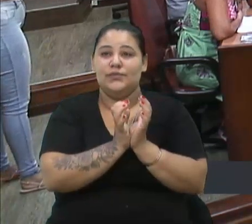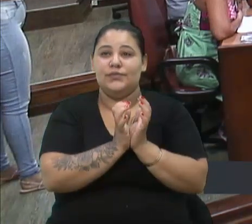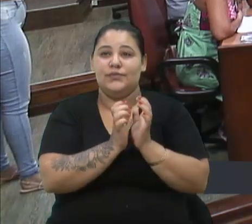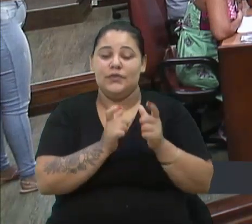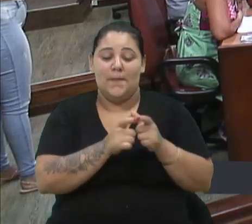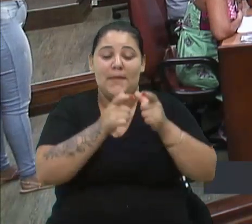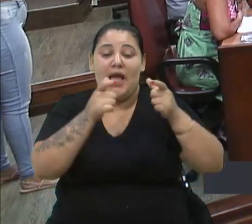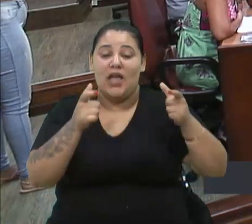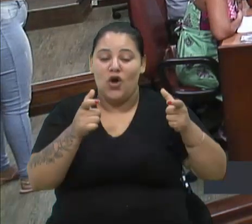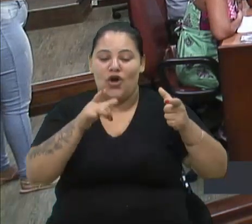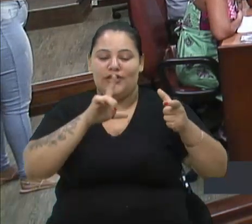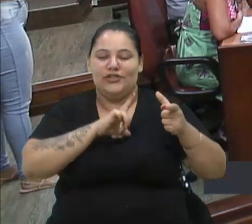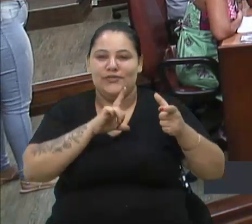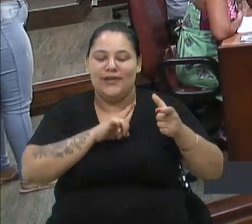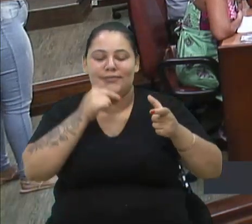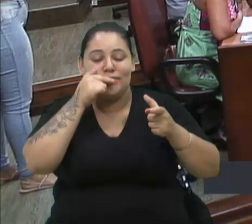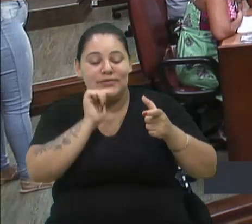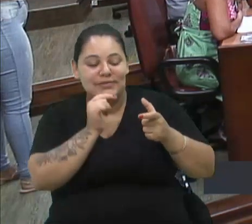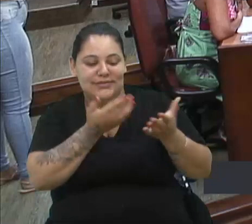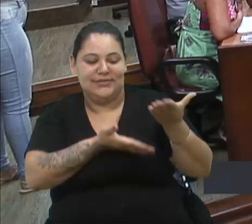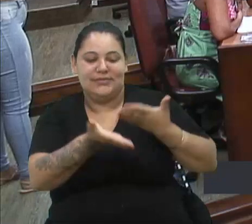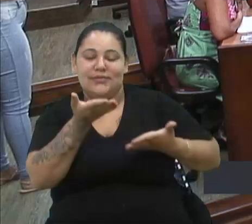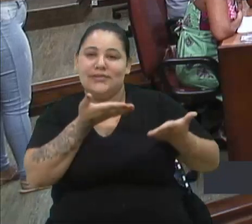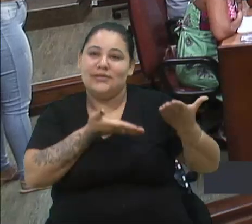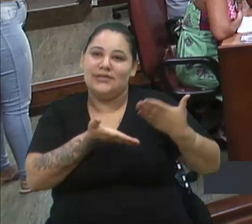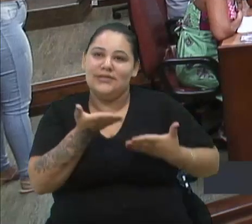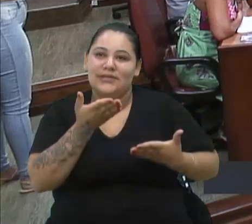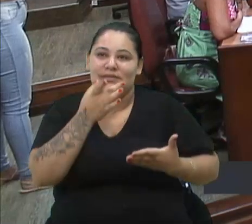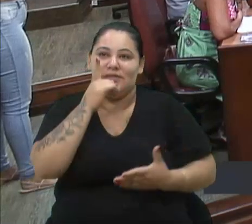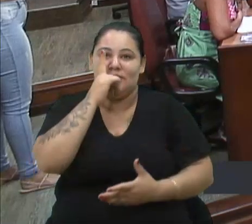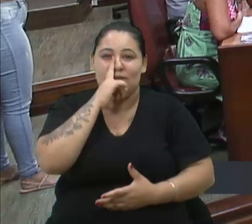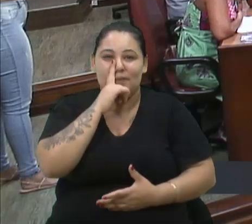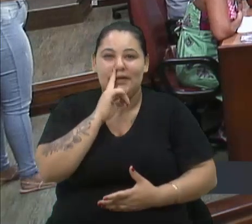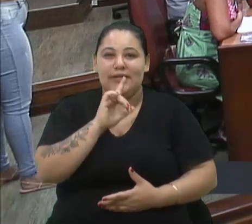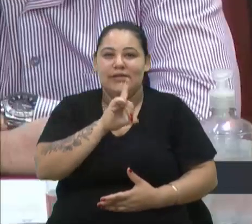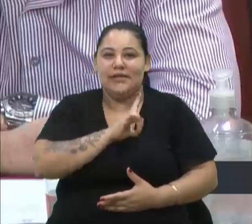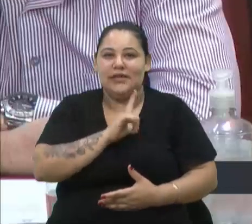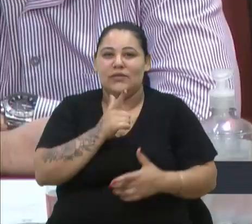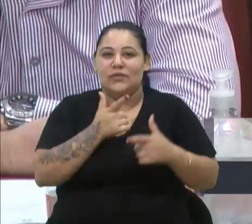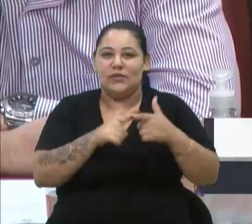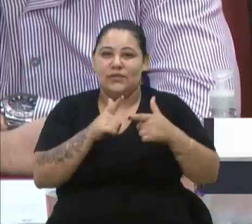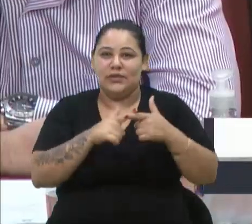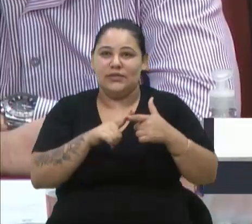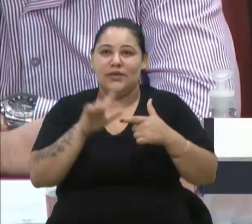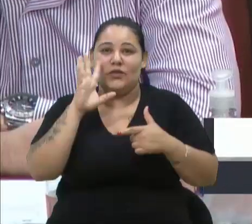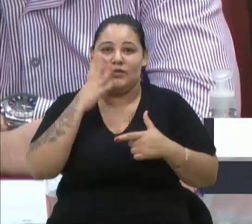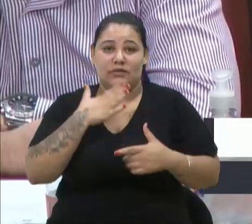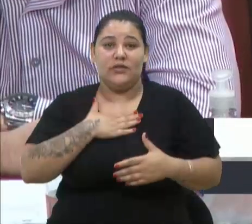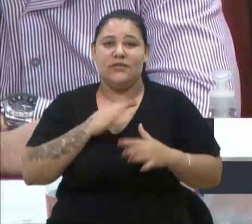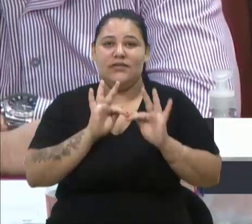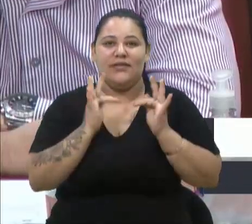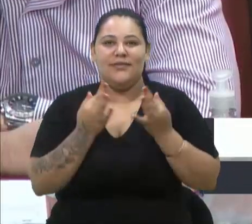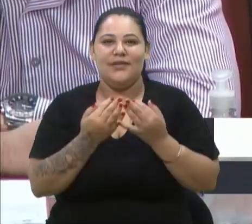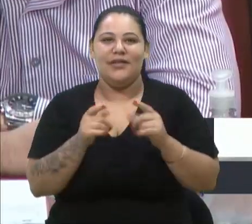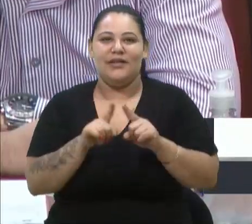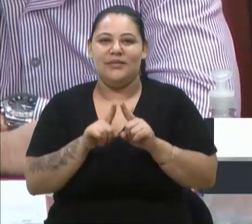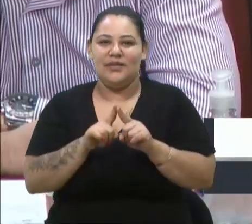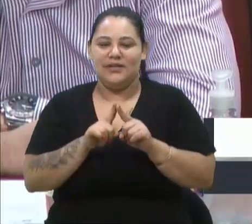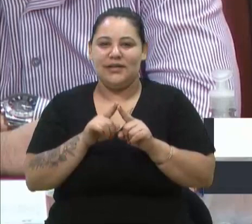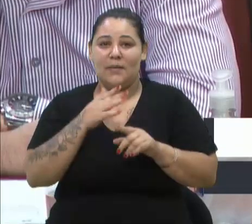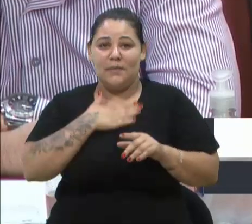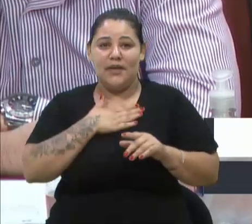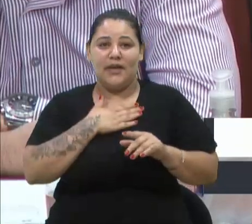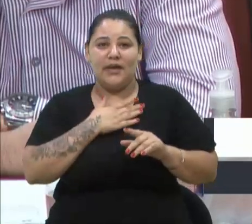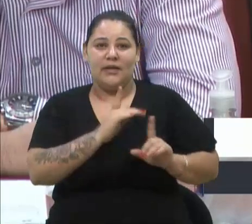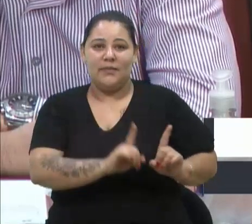e tivesse condições de atender essas mães que têm esse problema, eu, aconteceu na minha família. A minha prima,